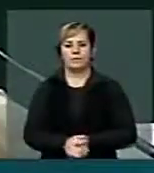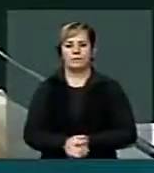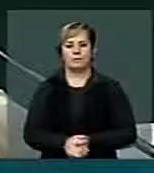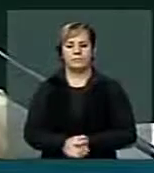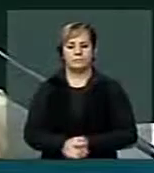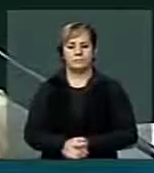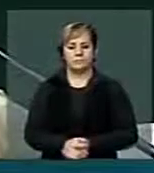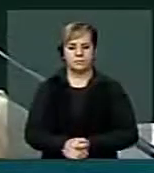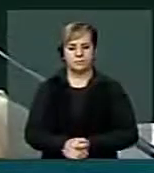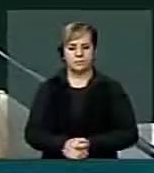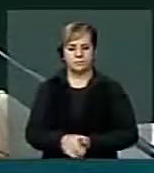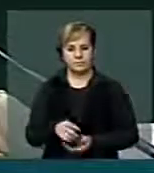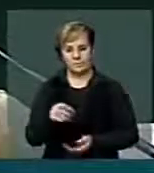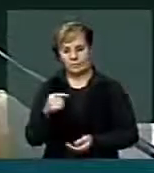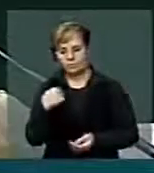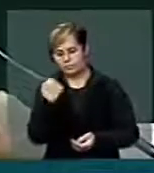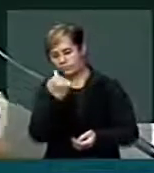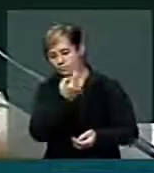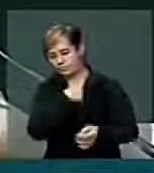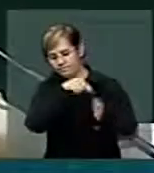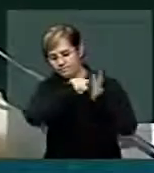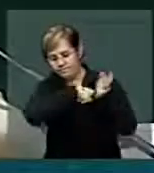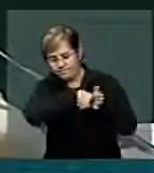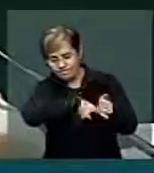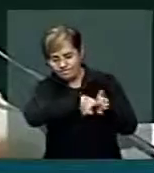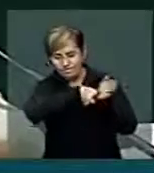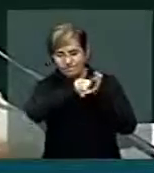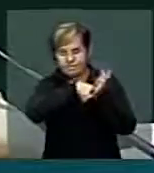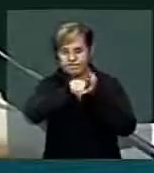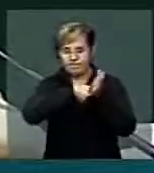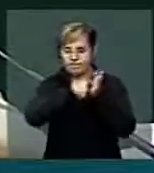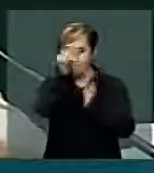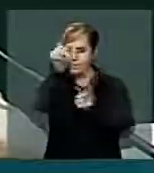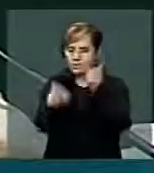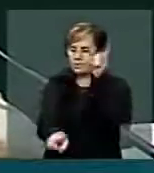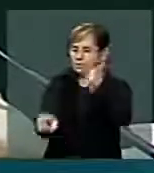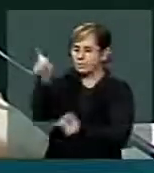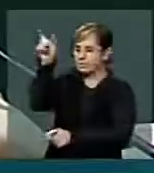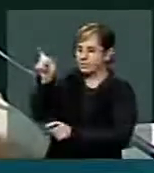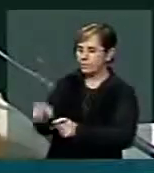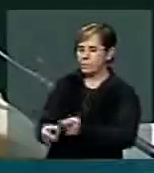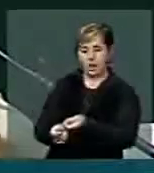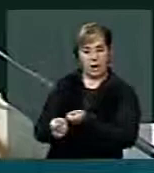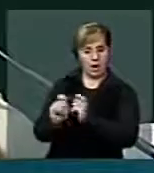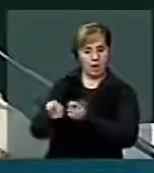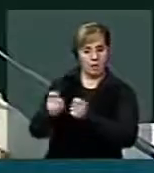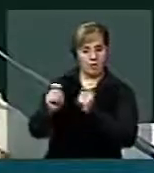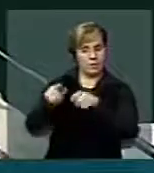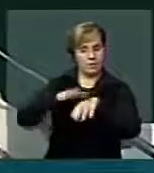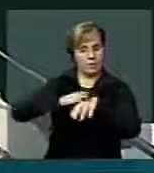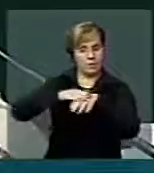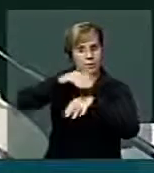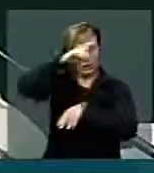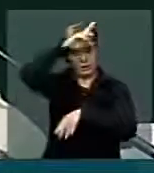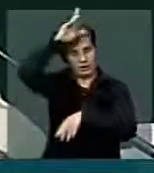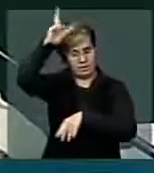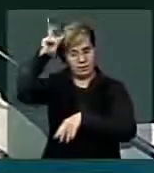levantando o perfil do pescador na Amazônia, nós chegamos a um dado que